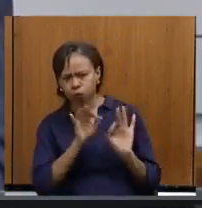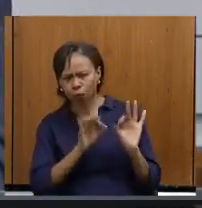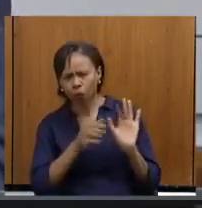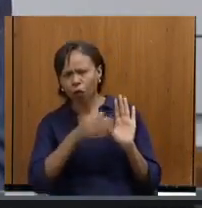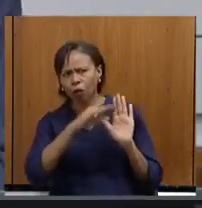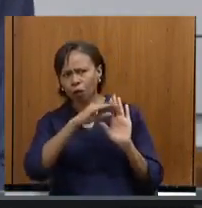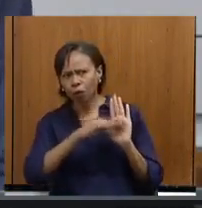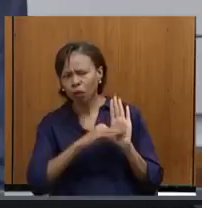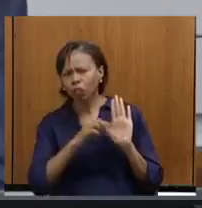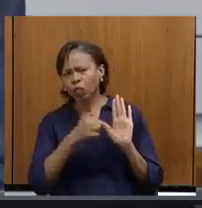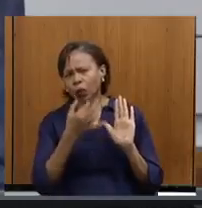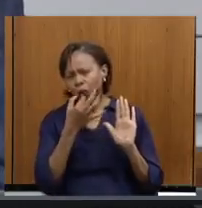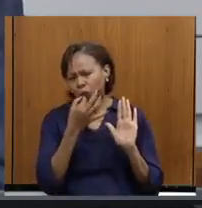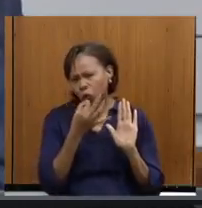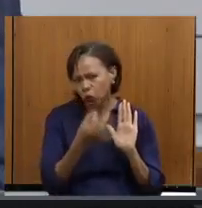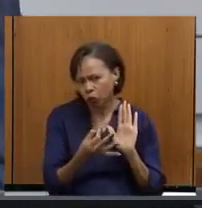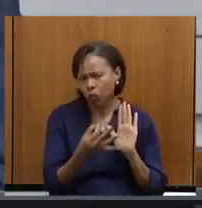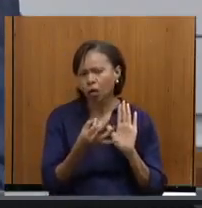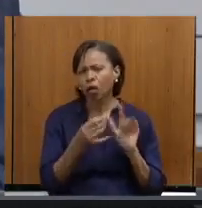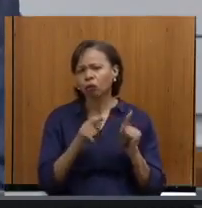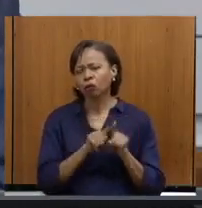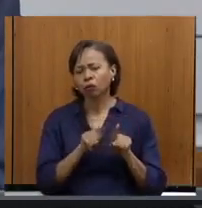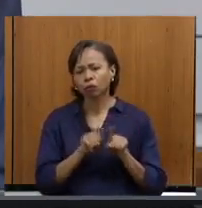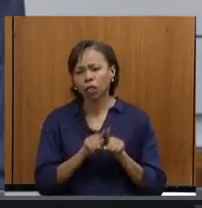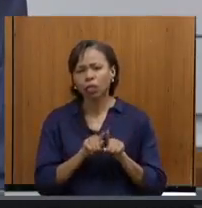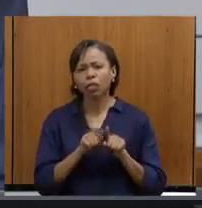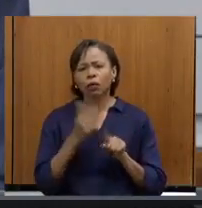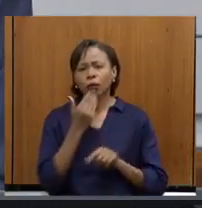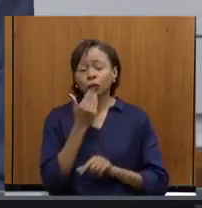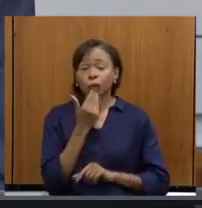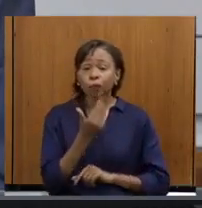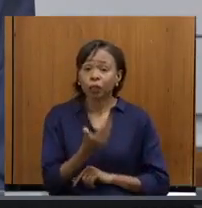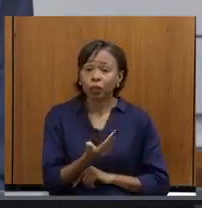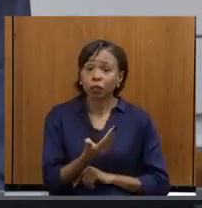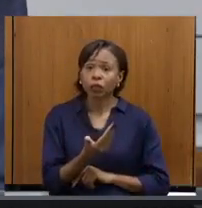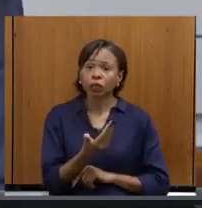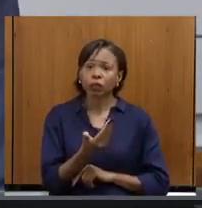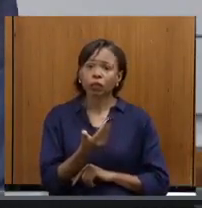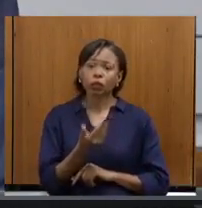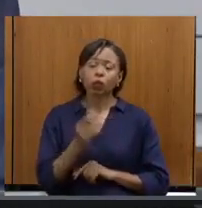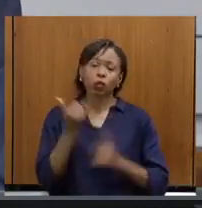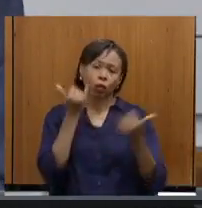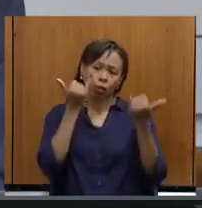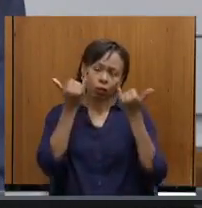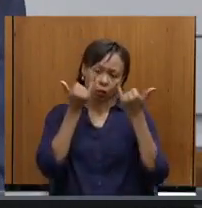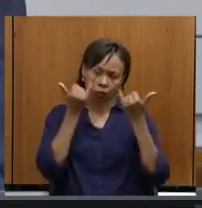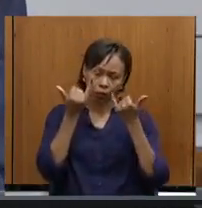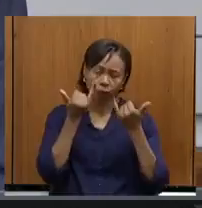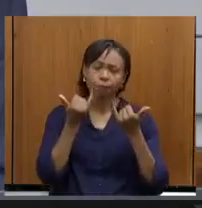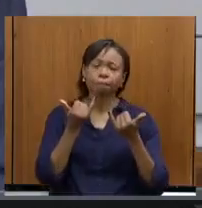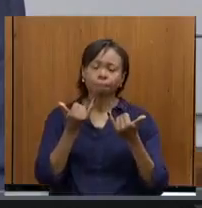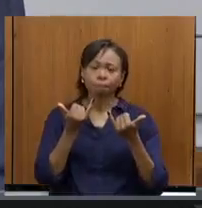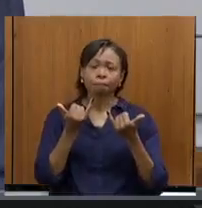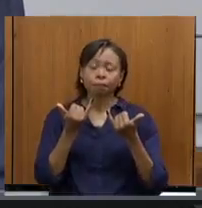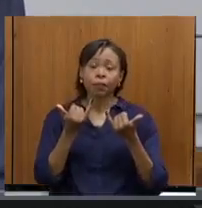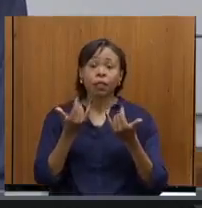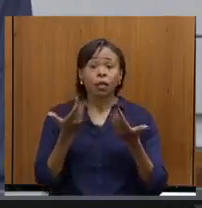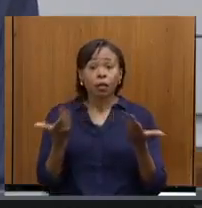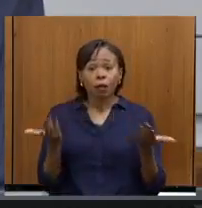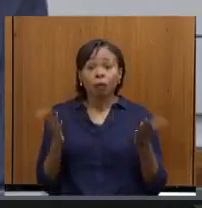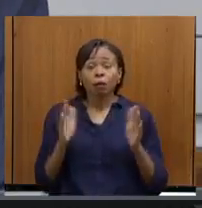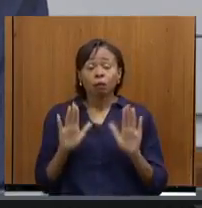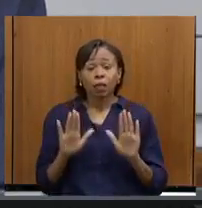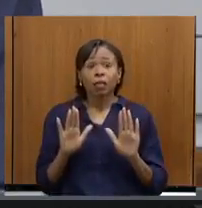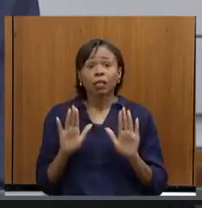de sugestões e até mesmo de solicitação de informações, e confesso que